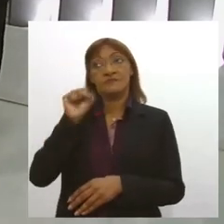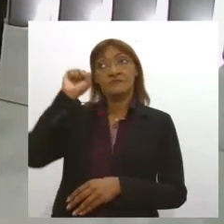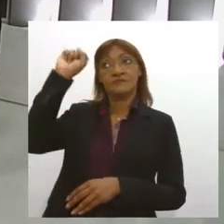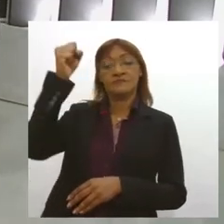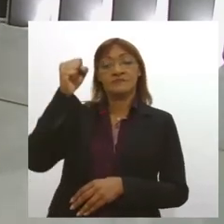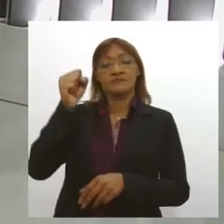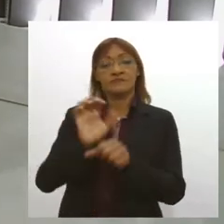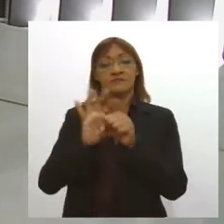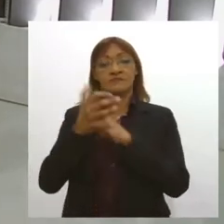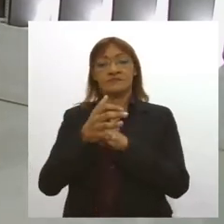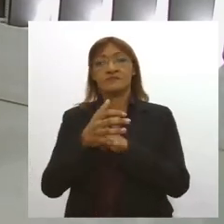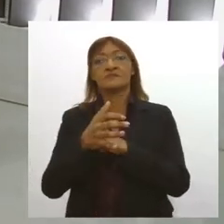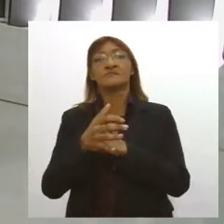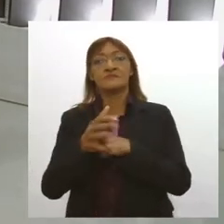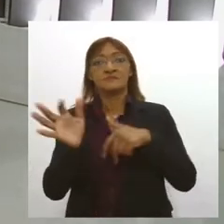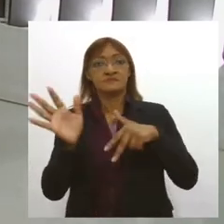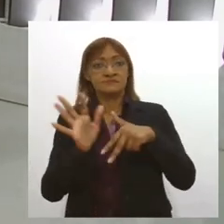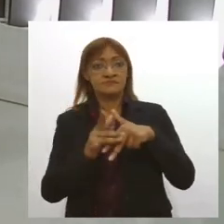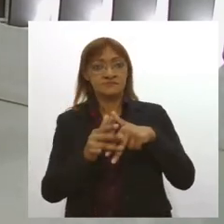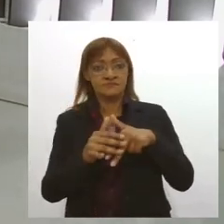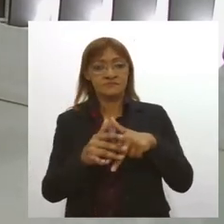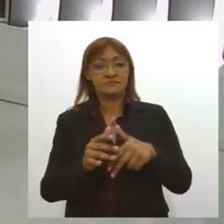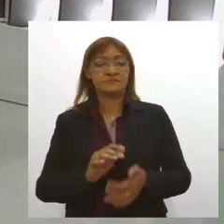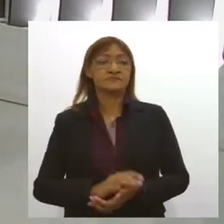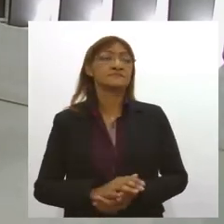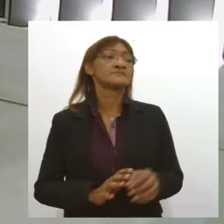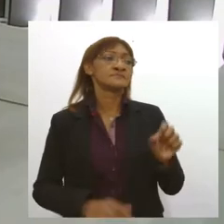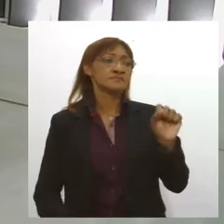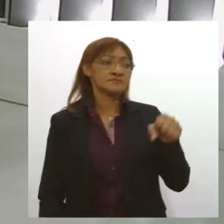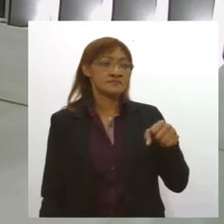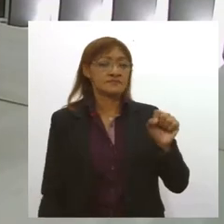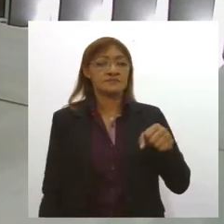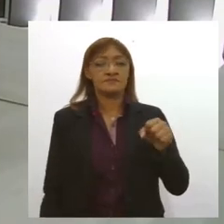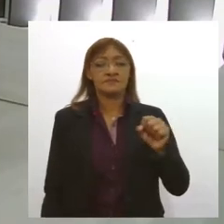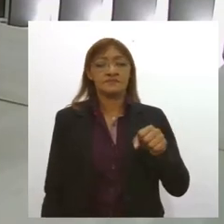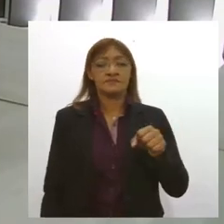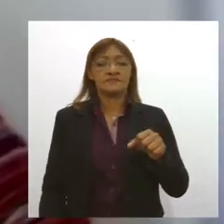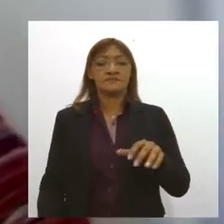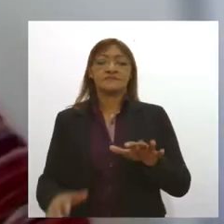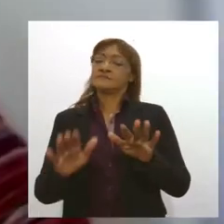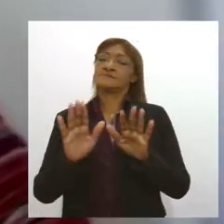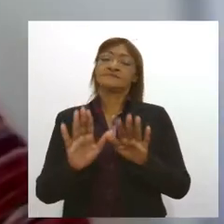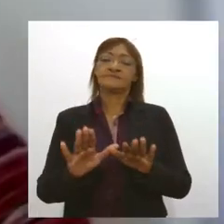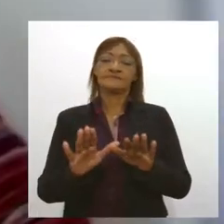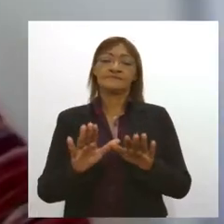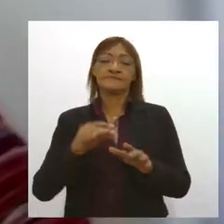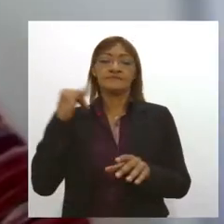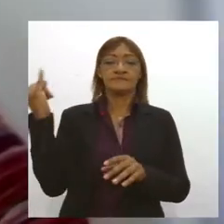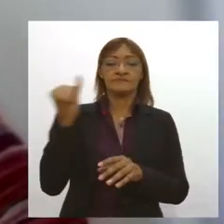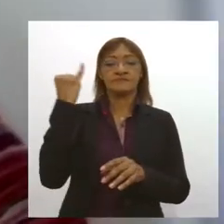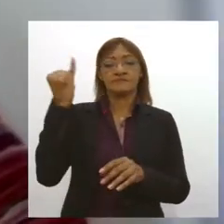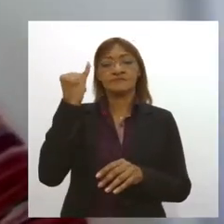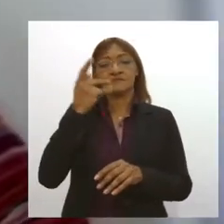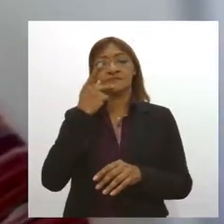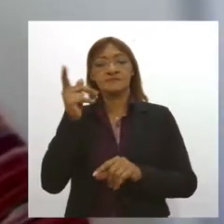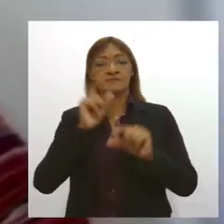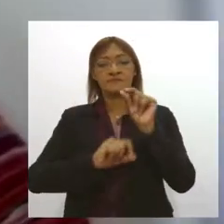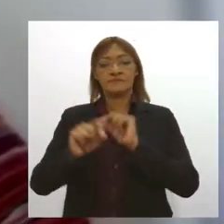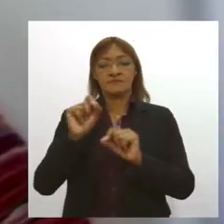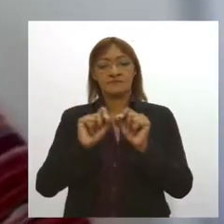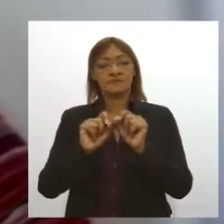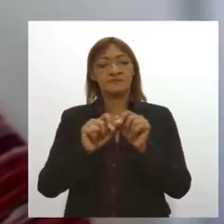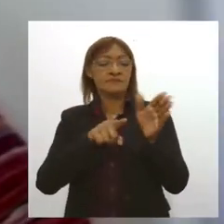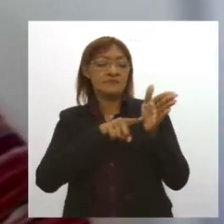-19 em muitos pacientes. Isso, realmente. Agora, sim, é importante ressaltar que existem poucos